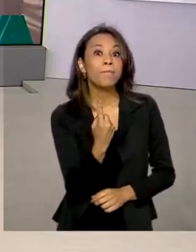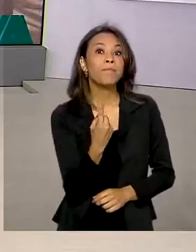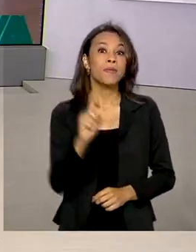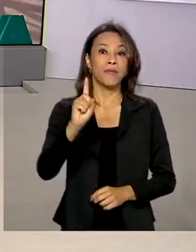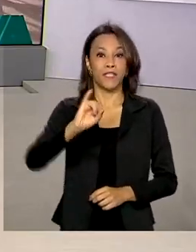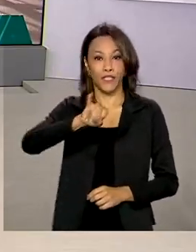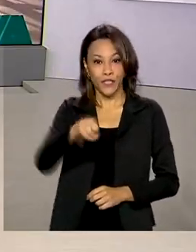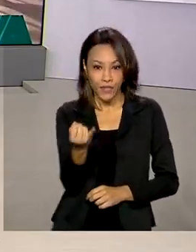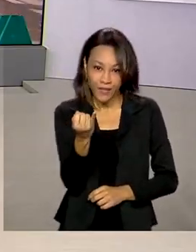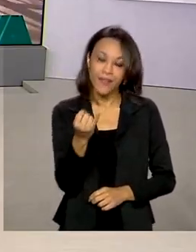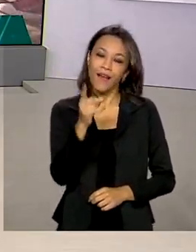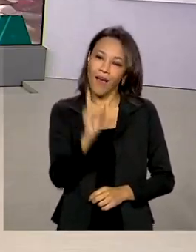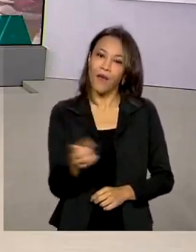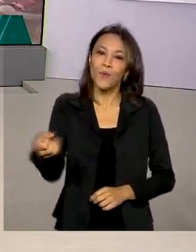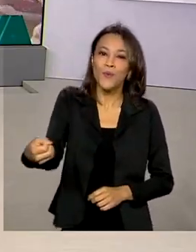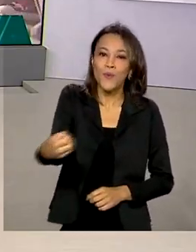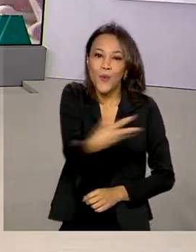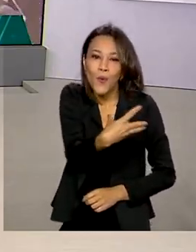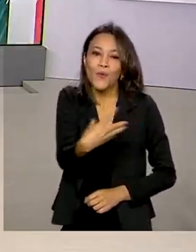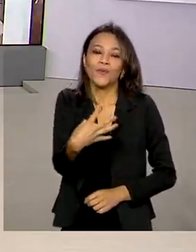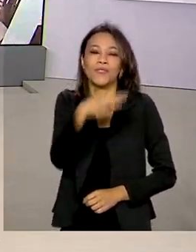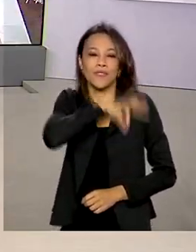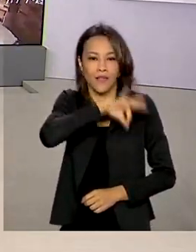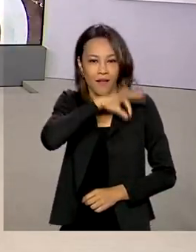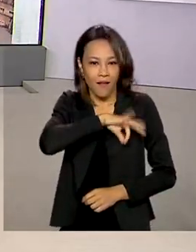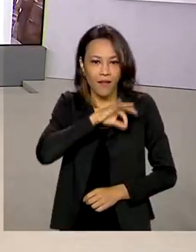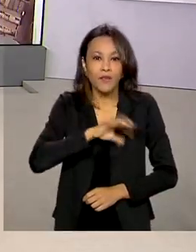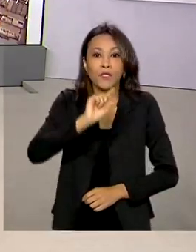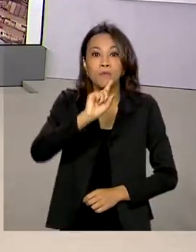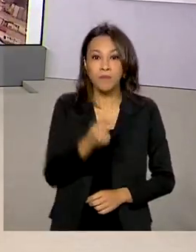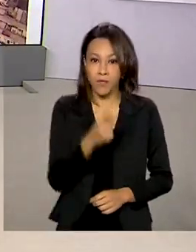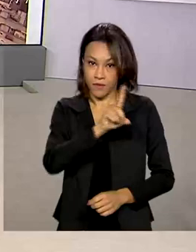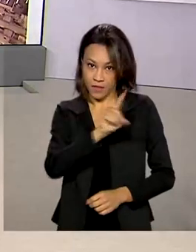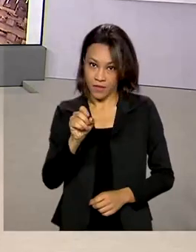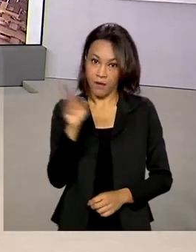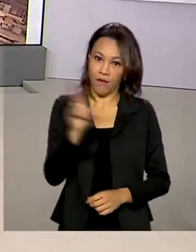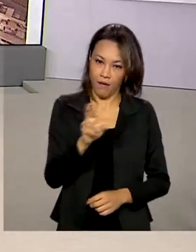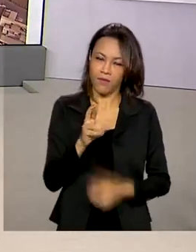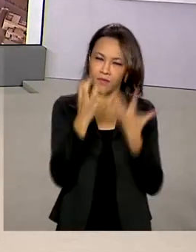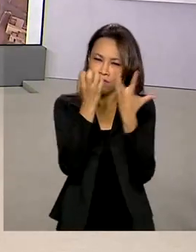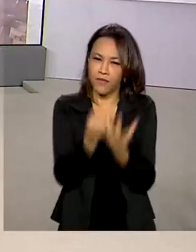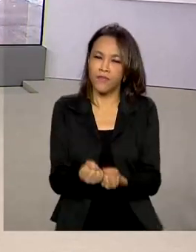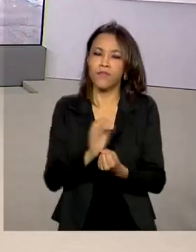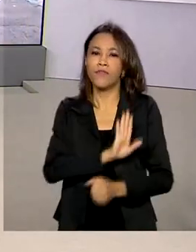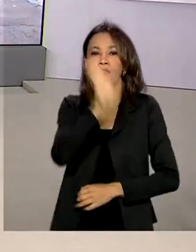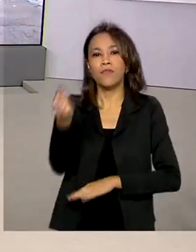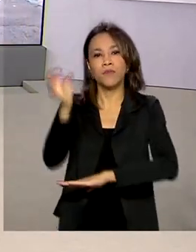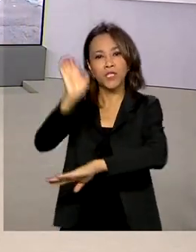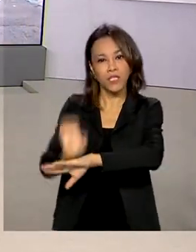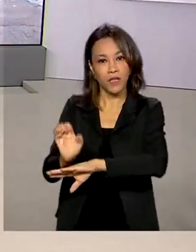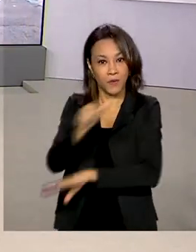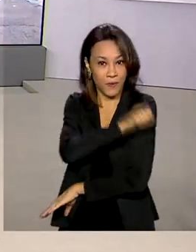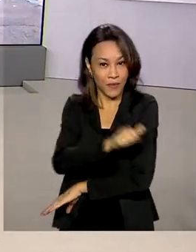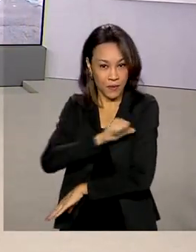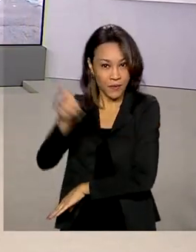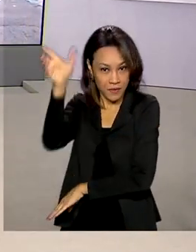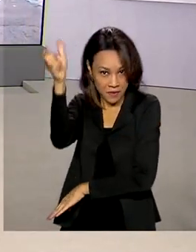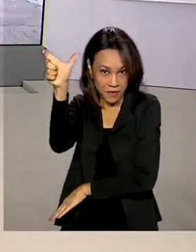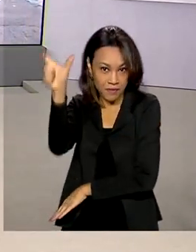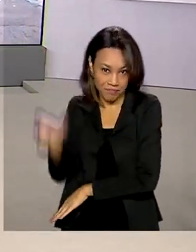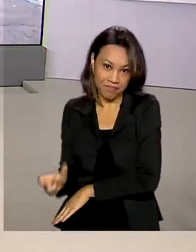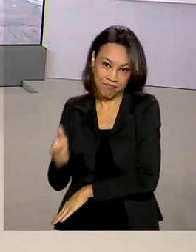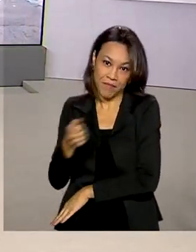janeiro, passa a valer o novo salário mínimo de R$.100,00. Vamos ao Rio de Janeiro, Tiago Pimenta conta pra gente.